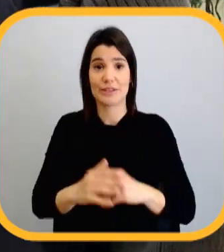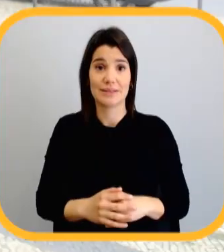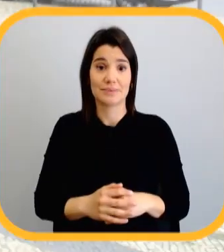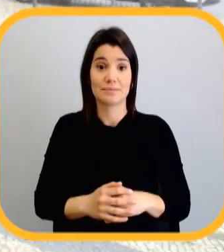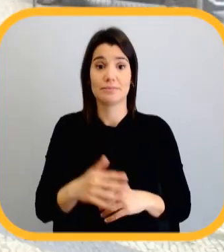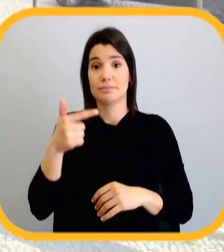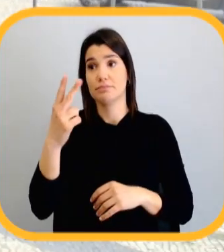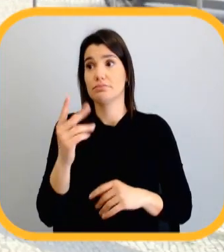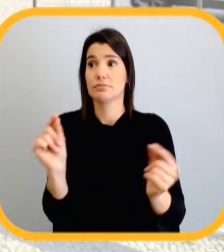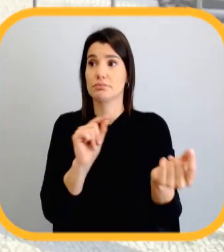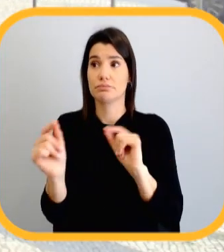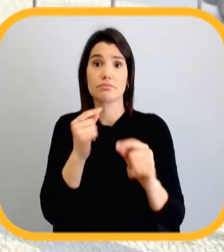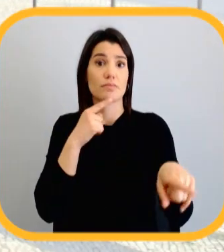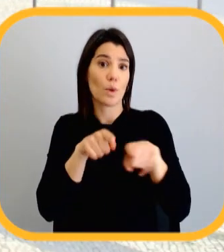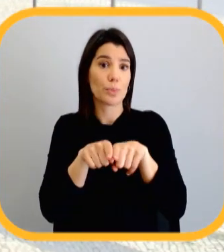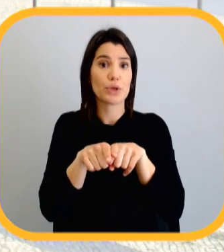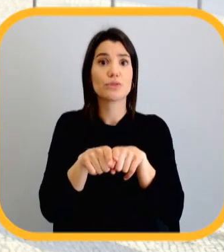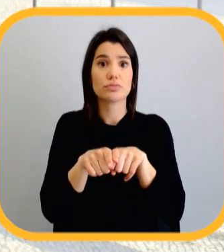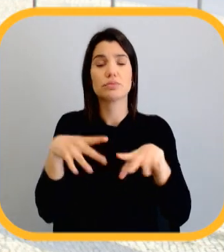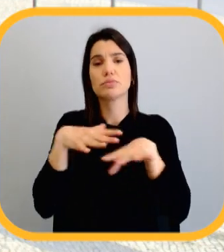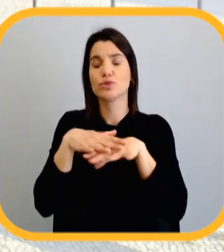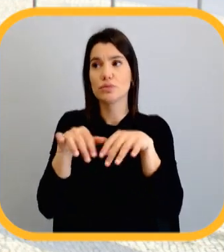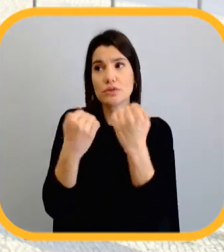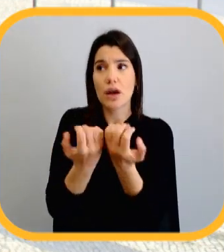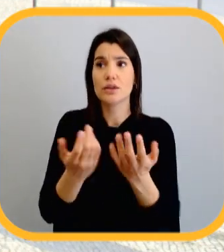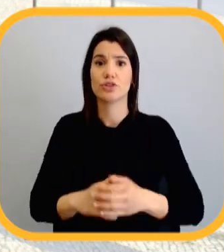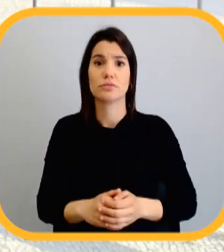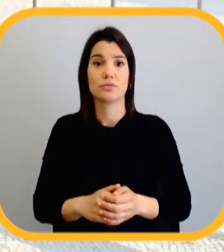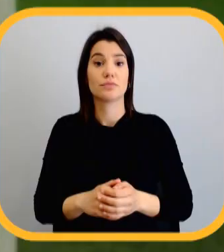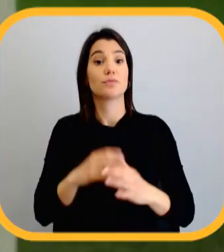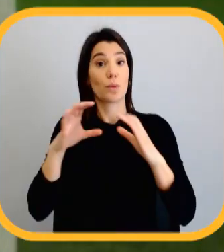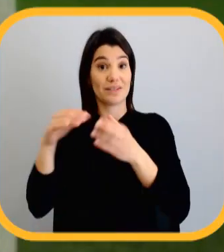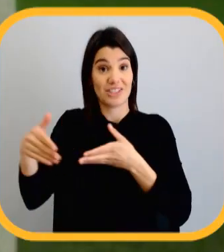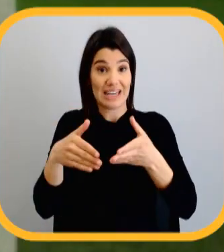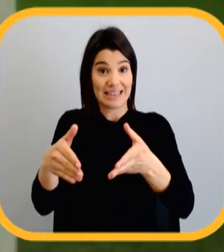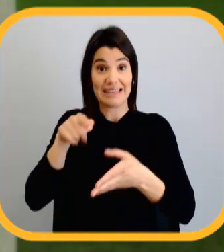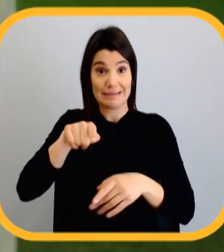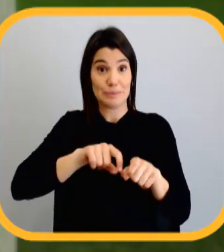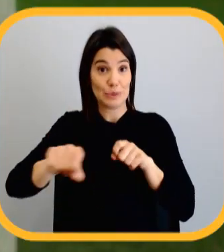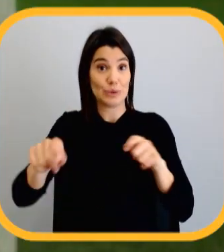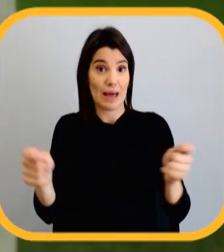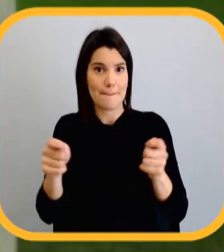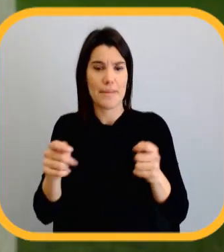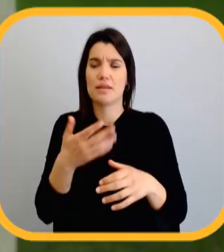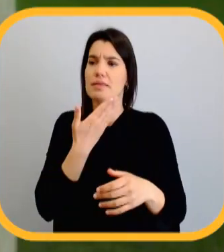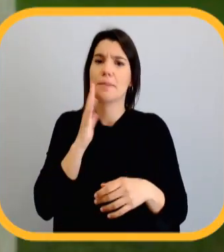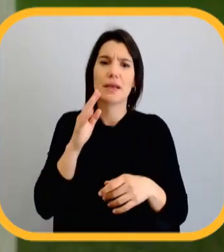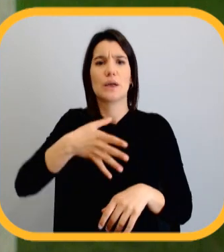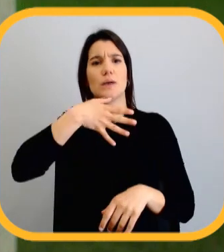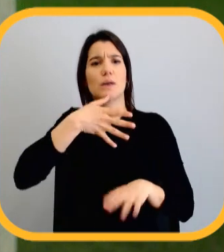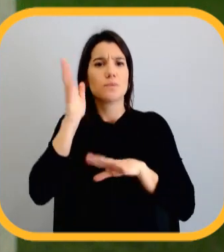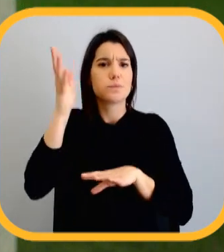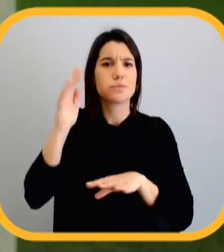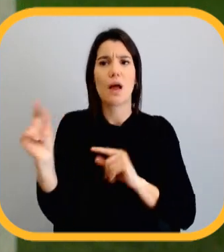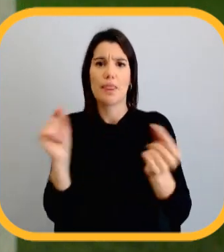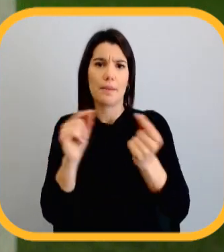público. A televisão, primeiro de tudo, já com os debates políticos, a rede social. As estratégias de comunicação durante esse período podem variar desde